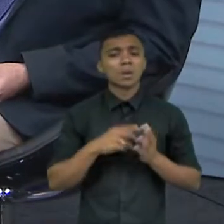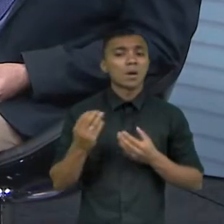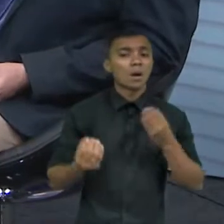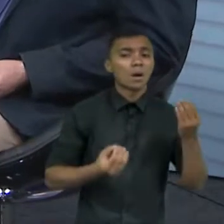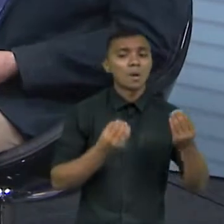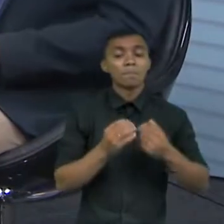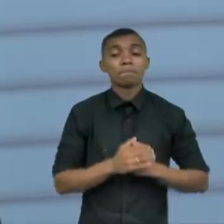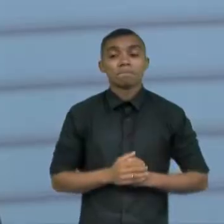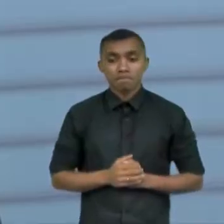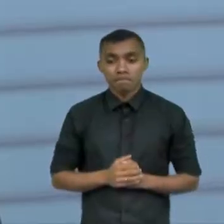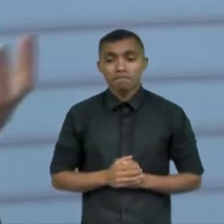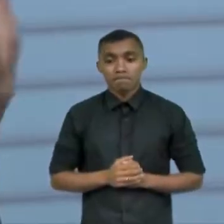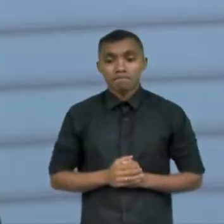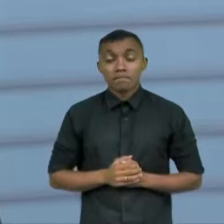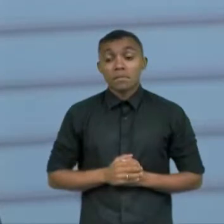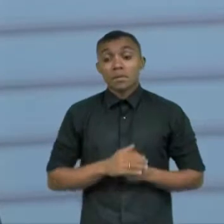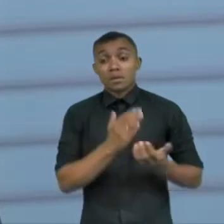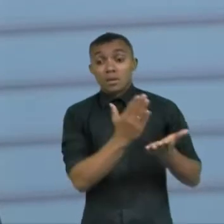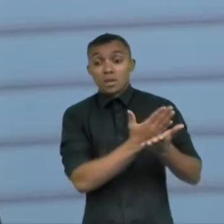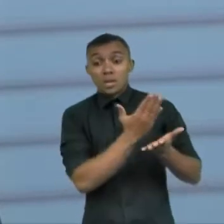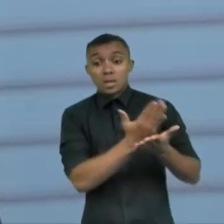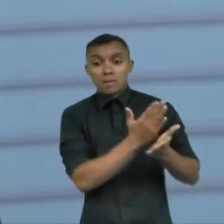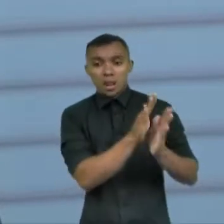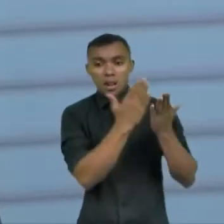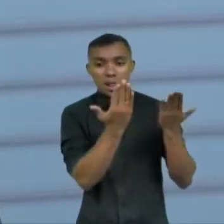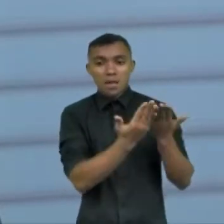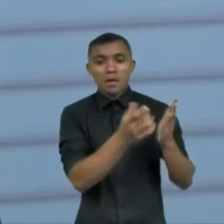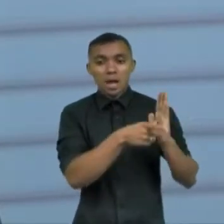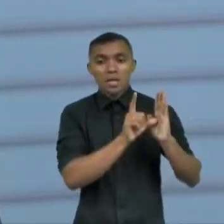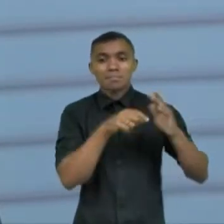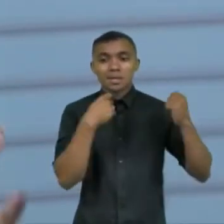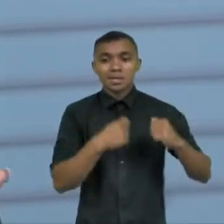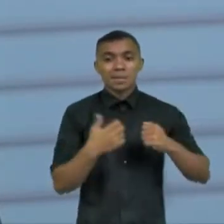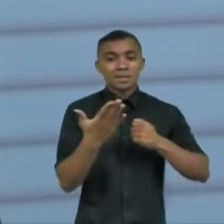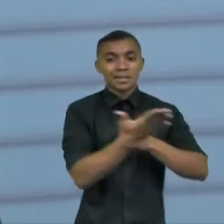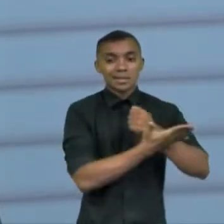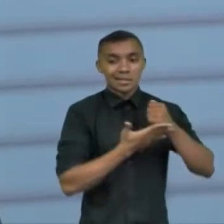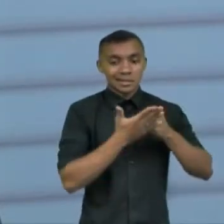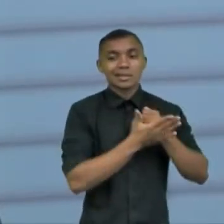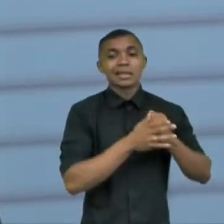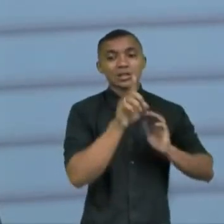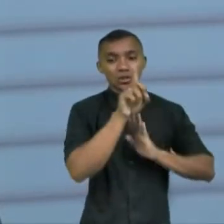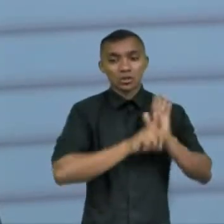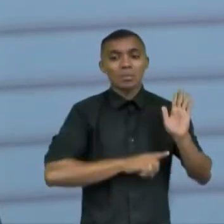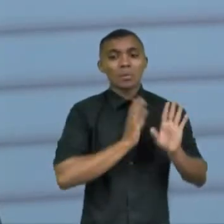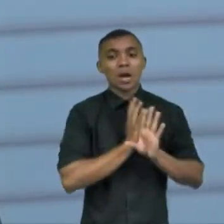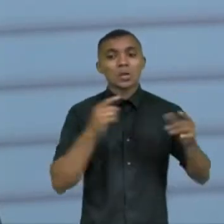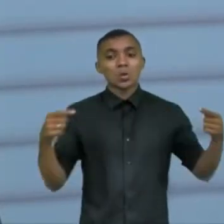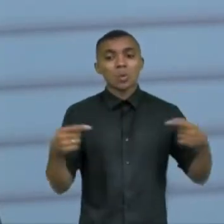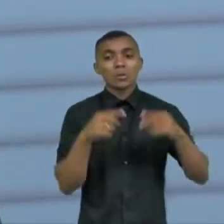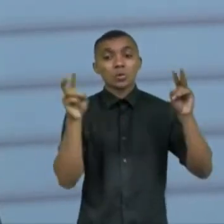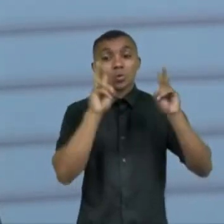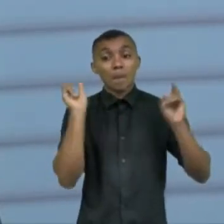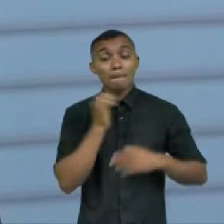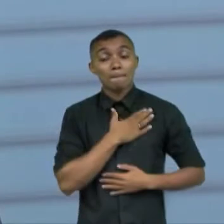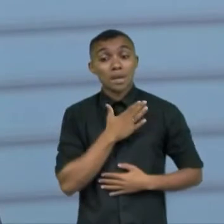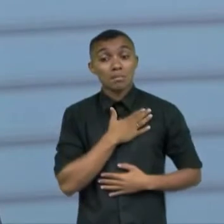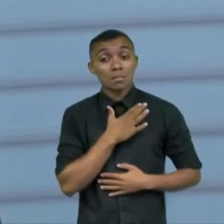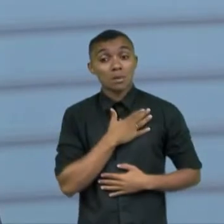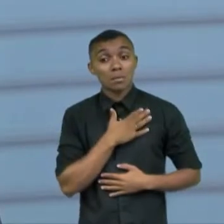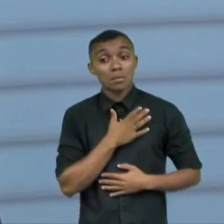livro ele traz eu tinha que trazer alguma base do direito porque fazia parte do meu trabalho inclusive